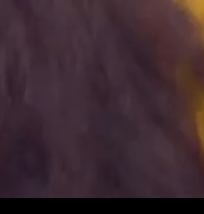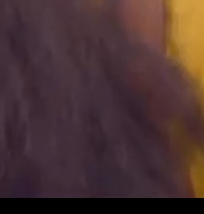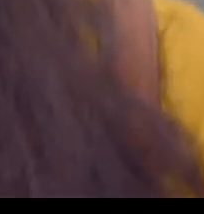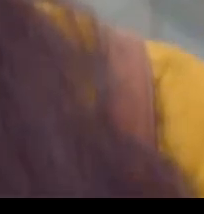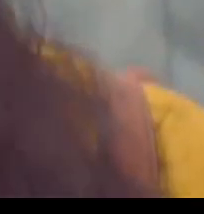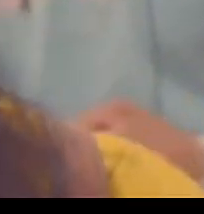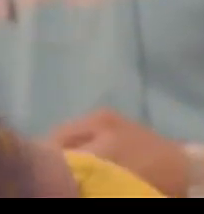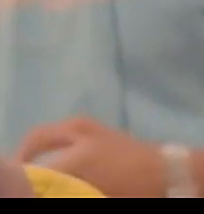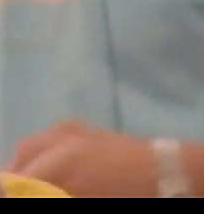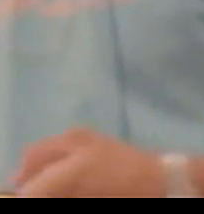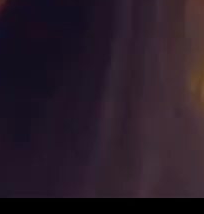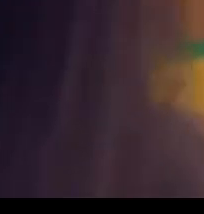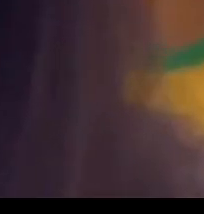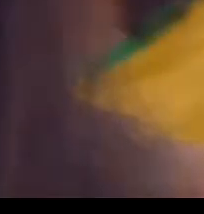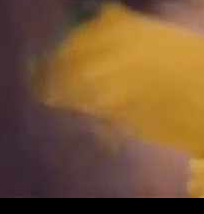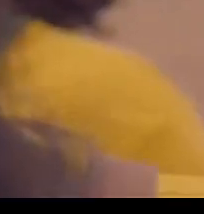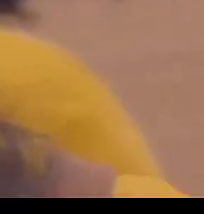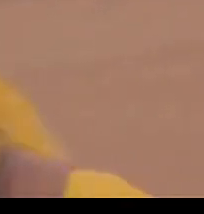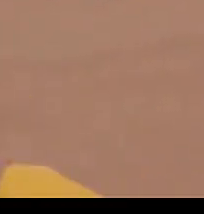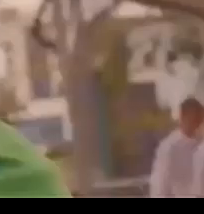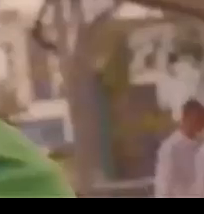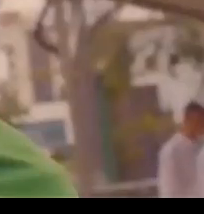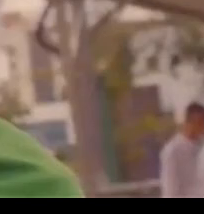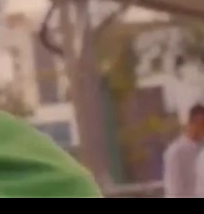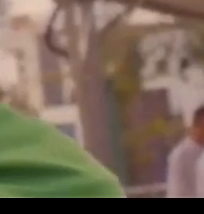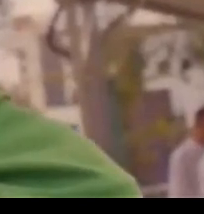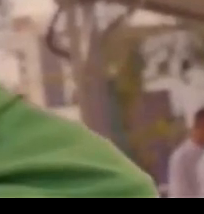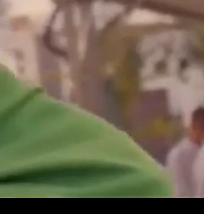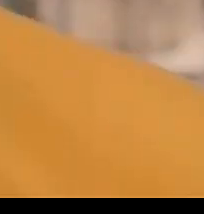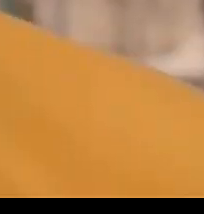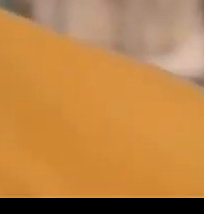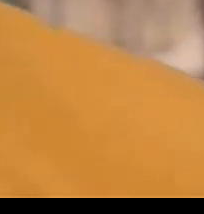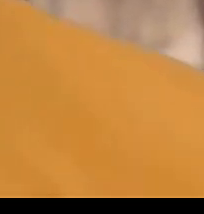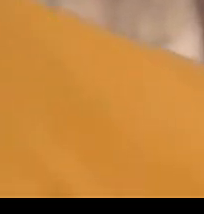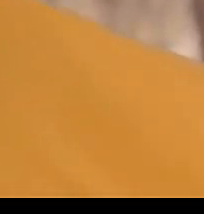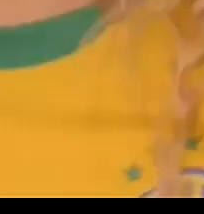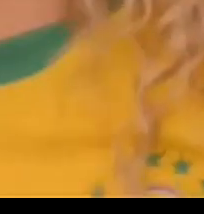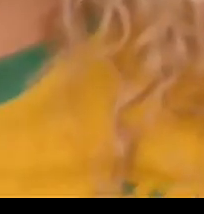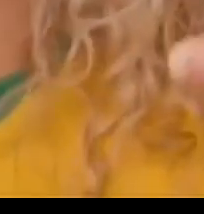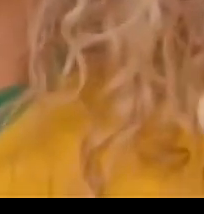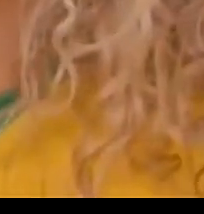E é Bolsonaro na veia. Vinte e dois. É, vinte e dois neles. É, vinte e dois. Vinte e dois.